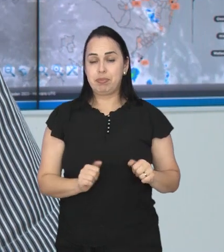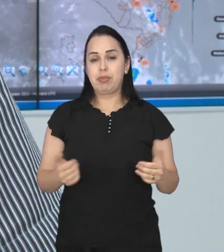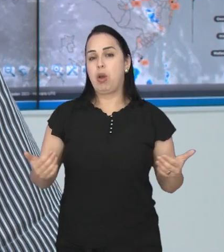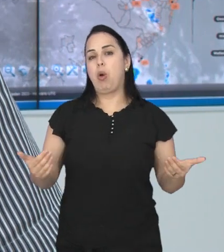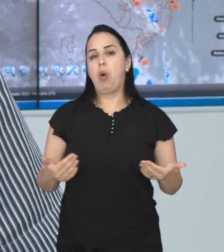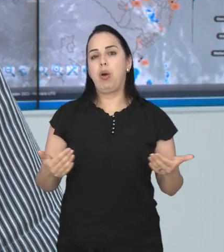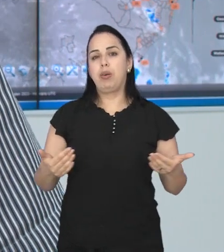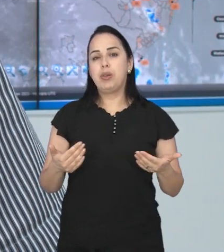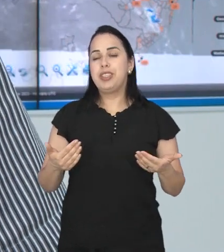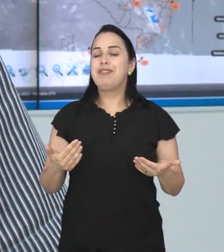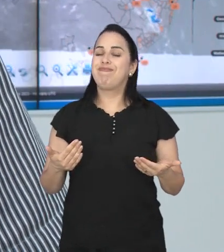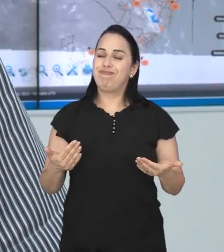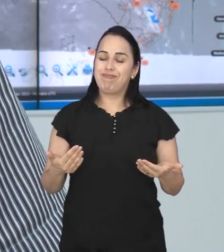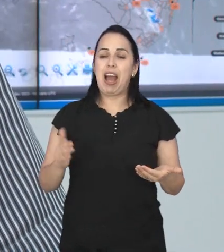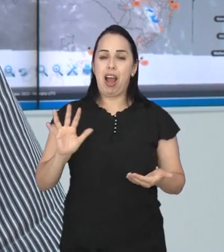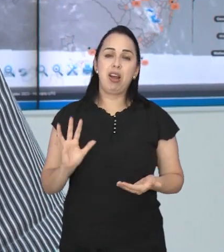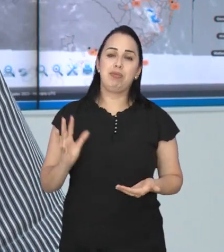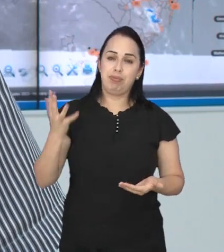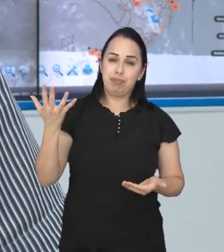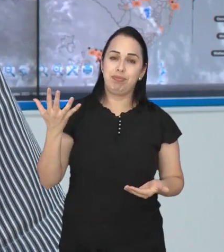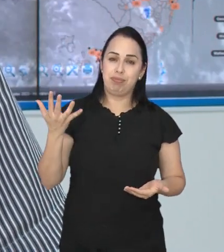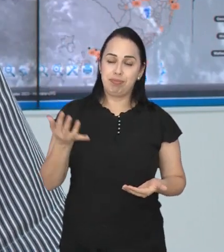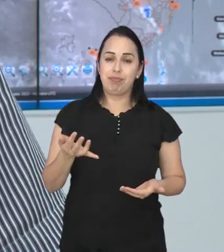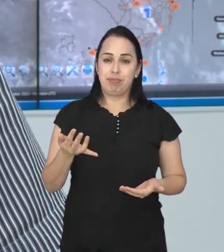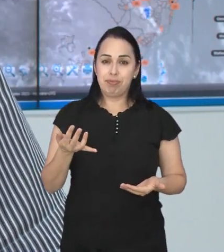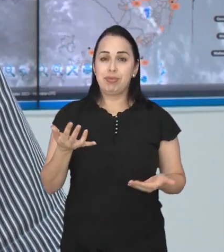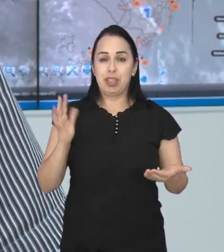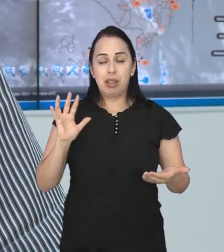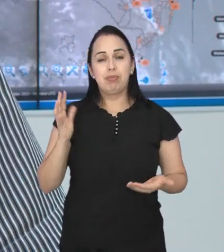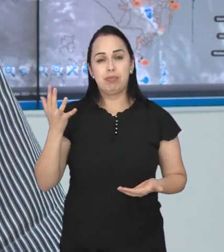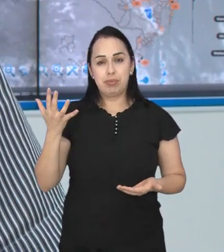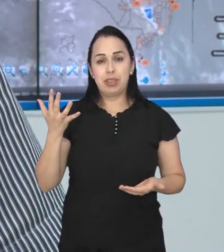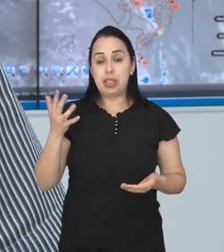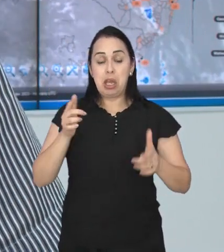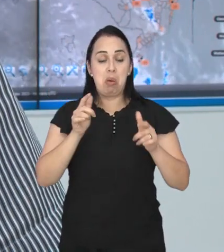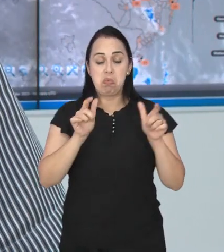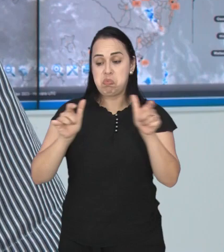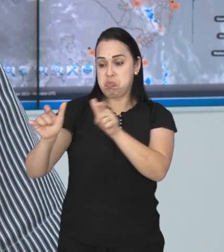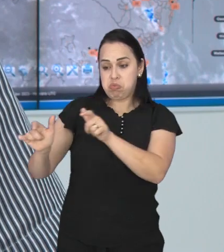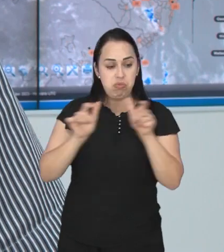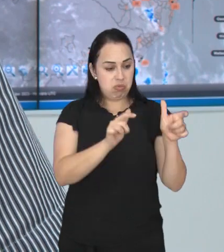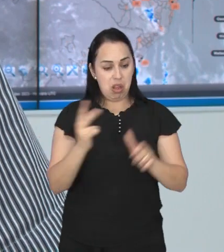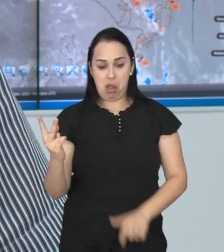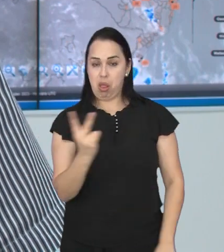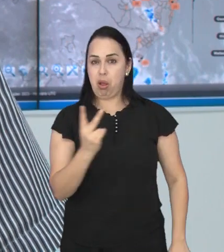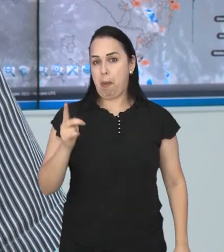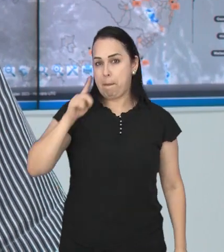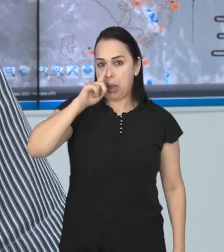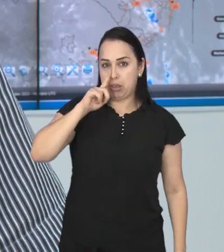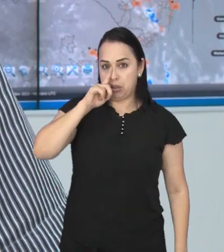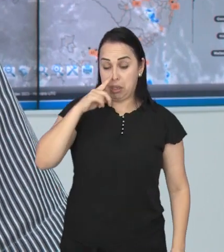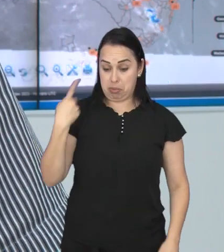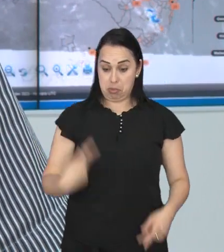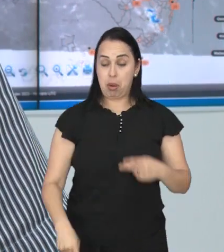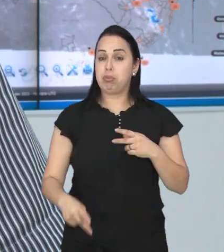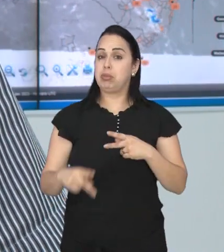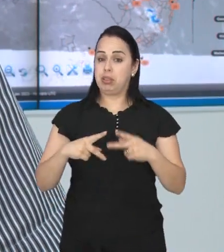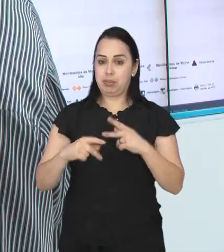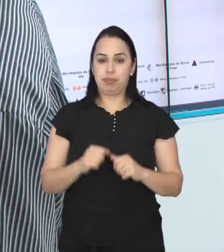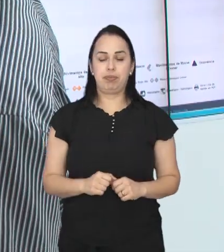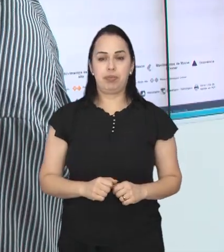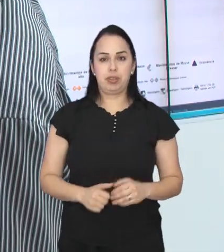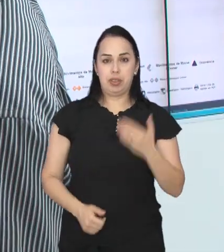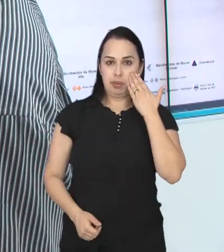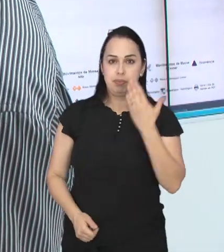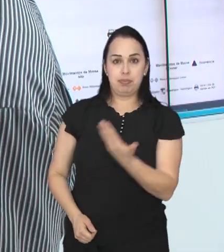Então hoje esse é o cenário de risco no município de São José dos